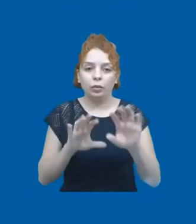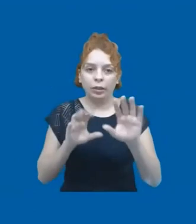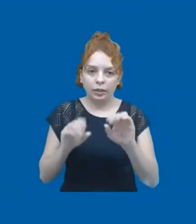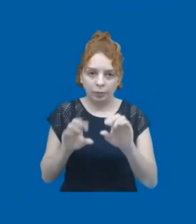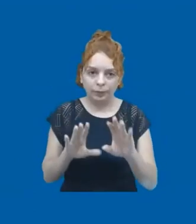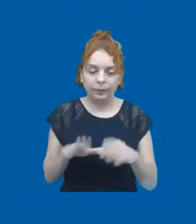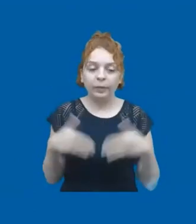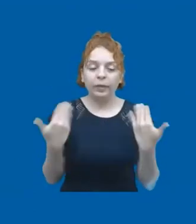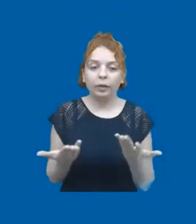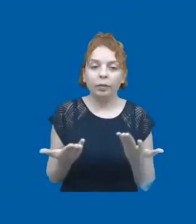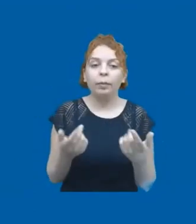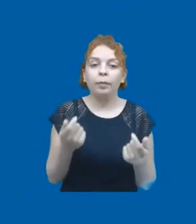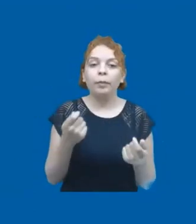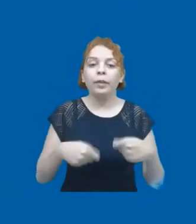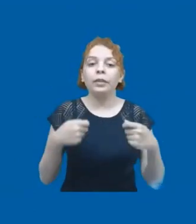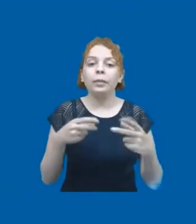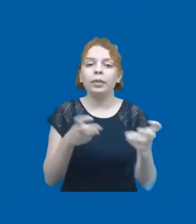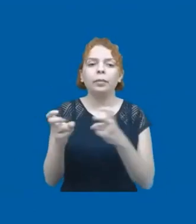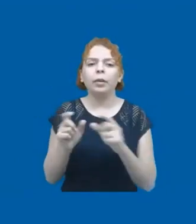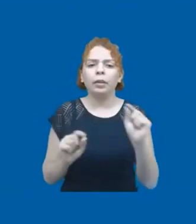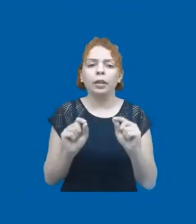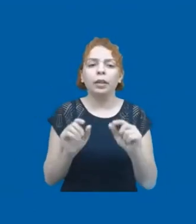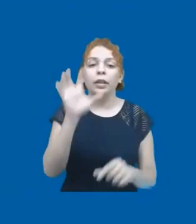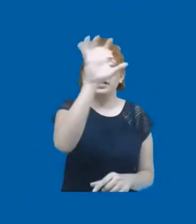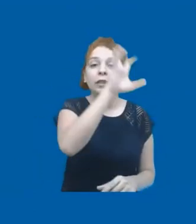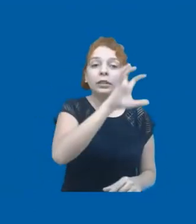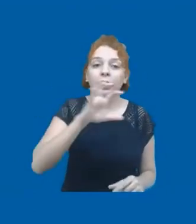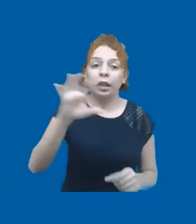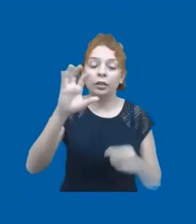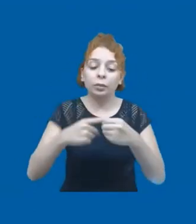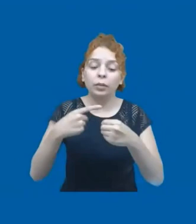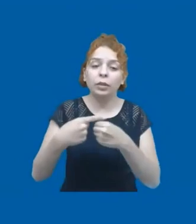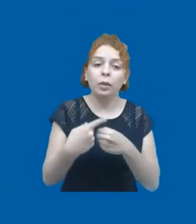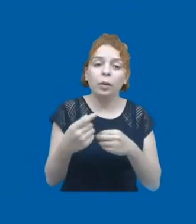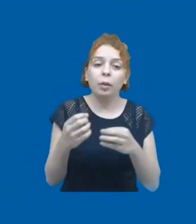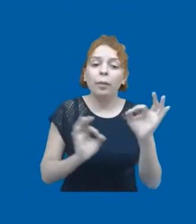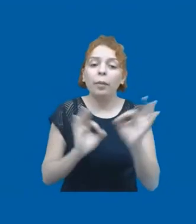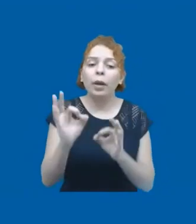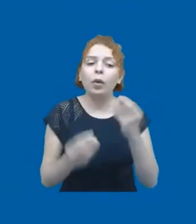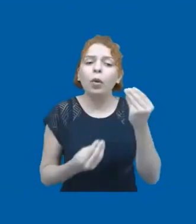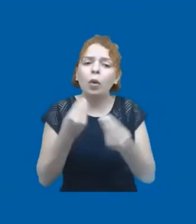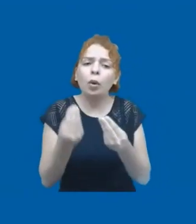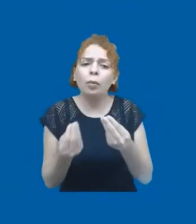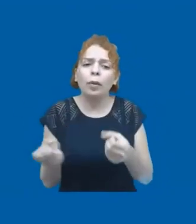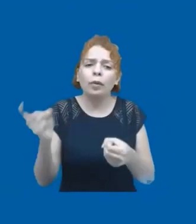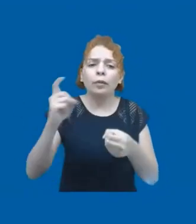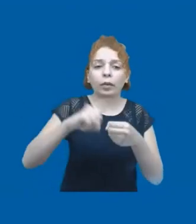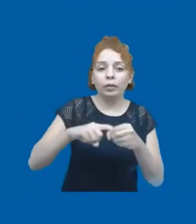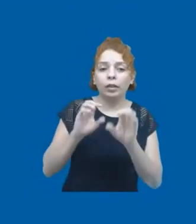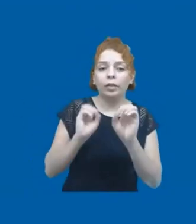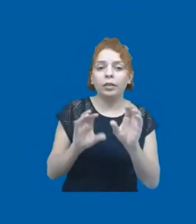Então, a gente precisa ver como que estados e municípios vão estar preparados para a retomada do ensino nesse